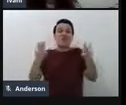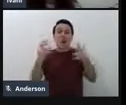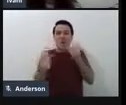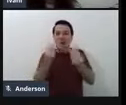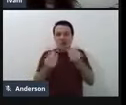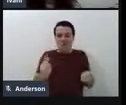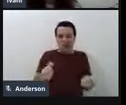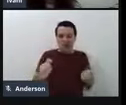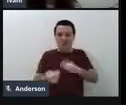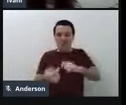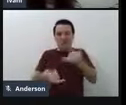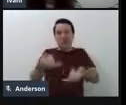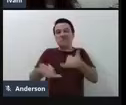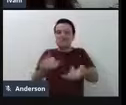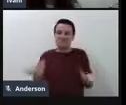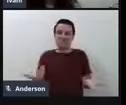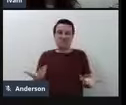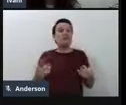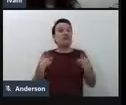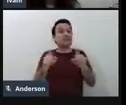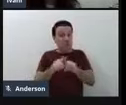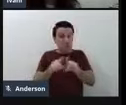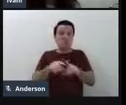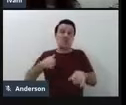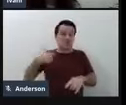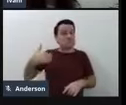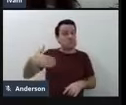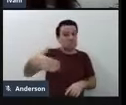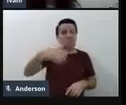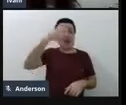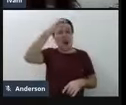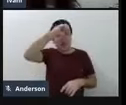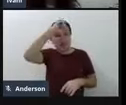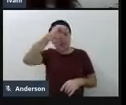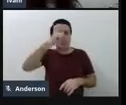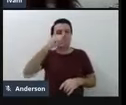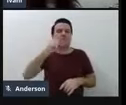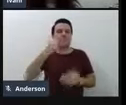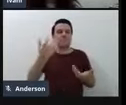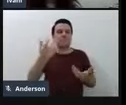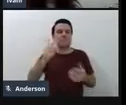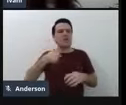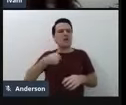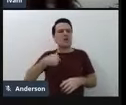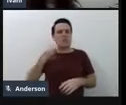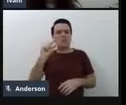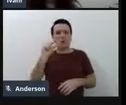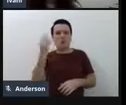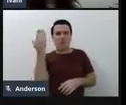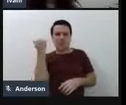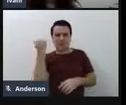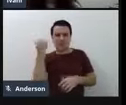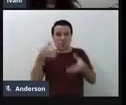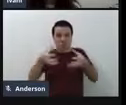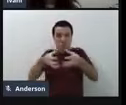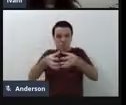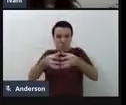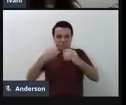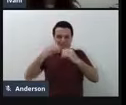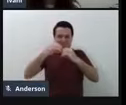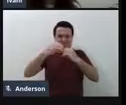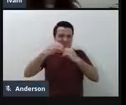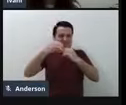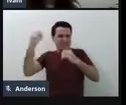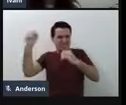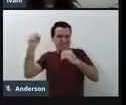aprendendo a fazer e, e há um pouco tempo atrás, quando o GPATA se constituiu, grupo